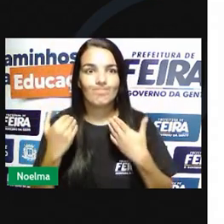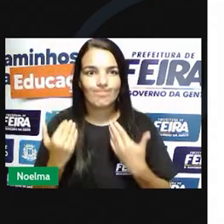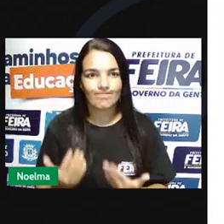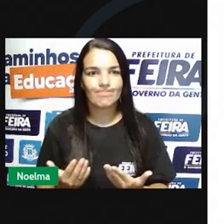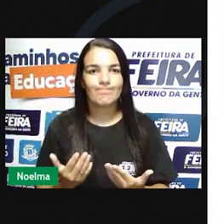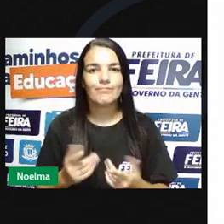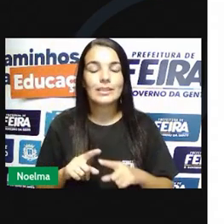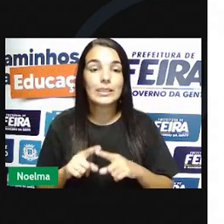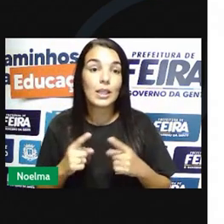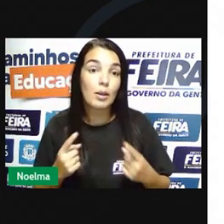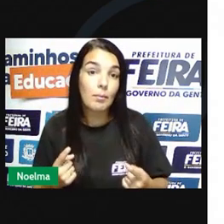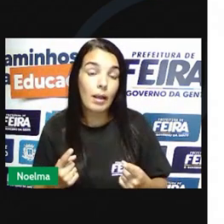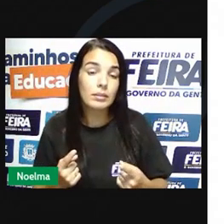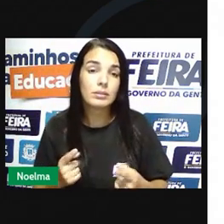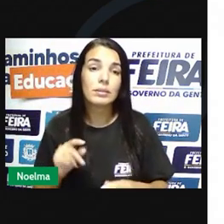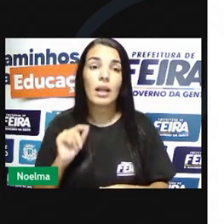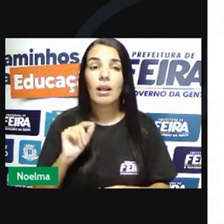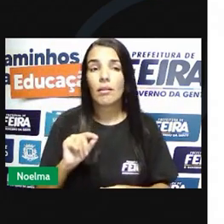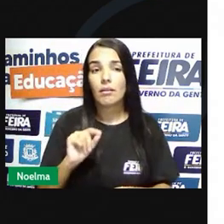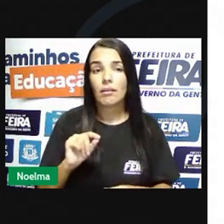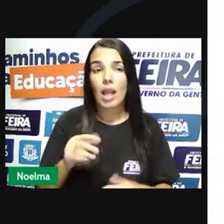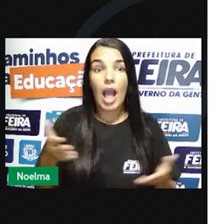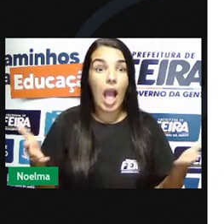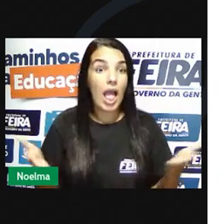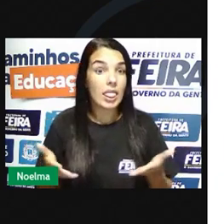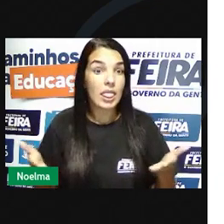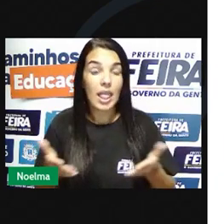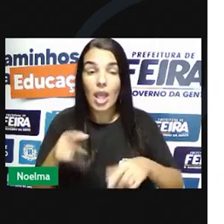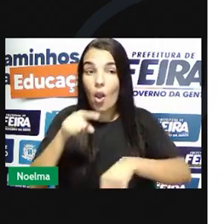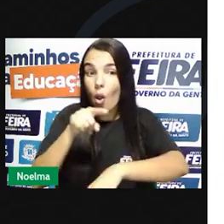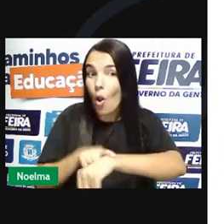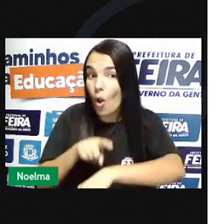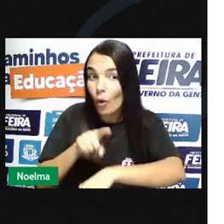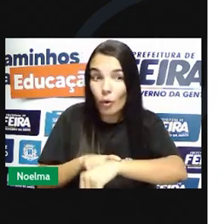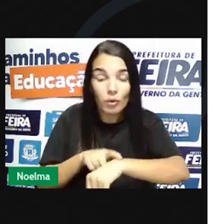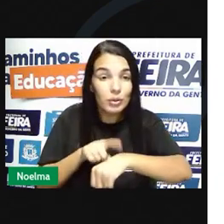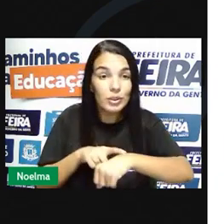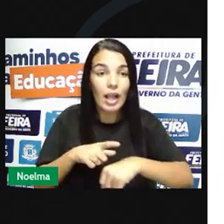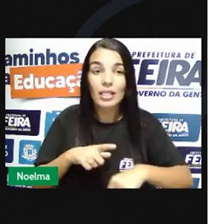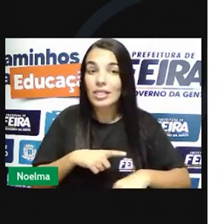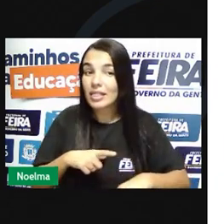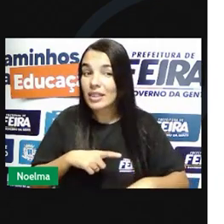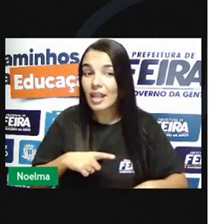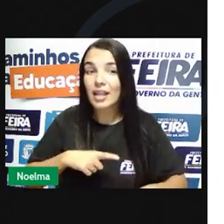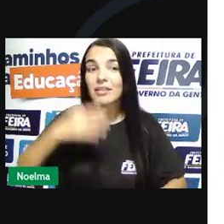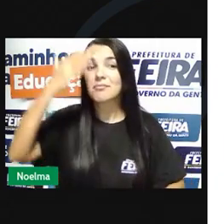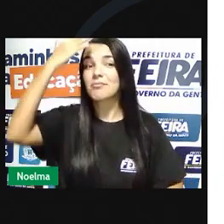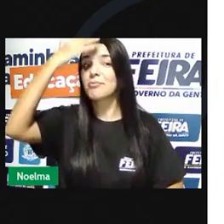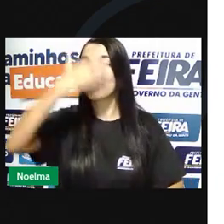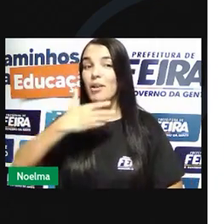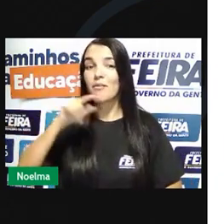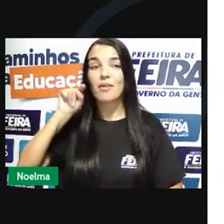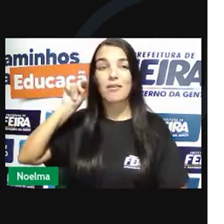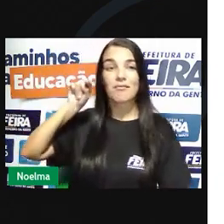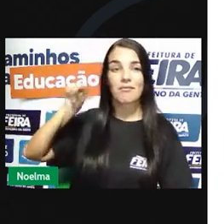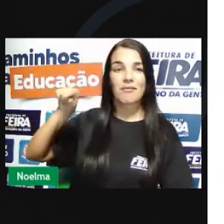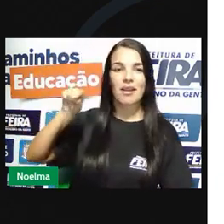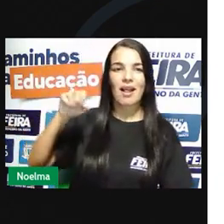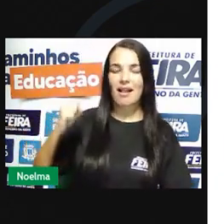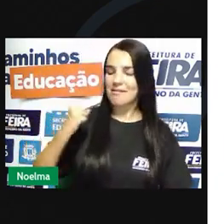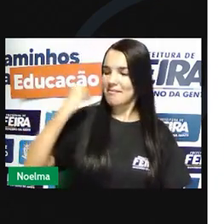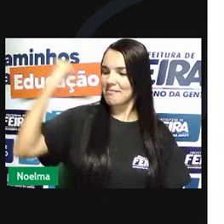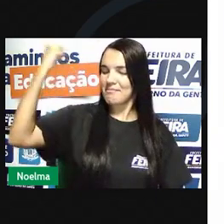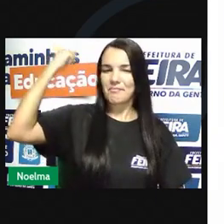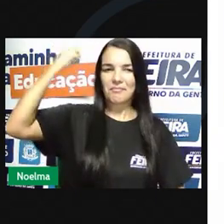mas até os dias atuais é reconhecido o espírito aguerrido